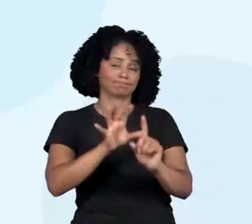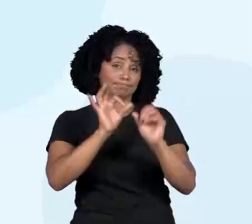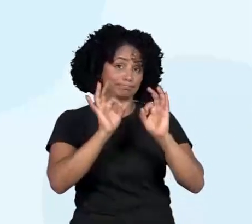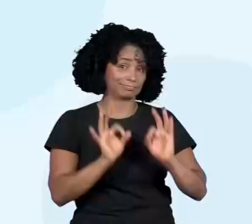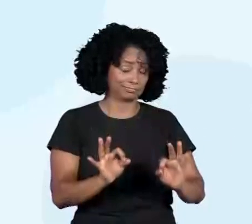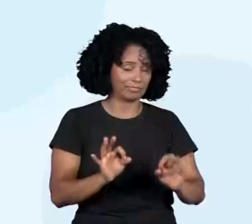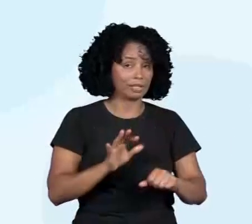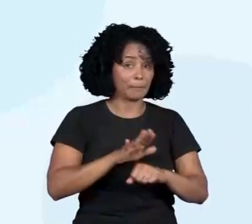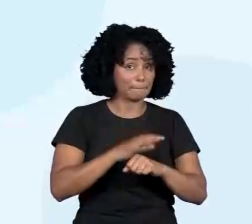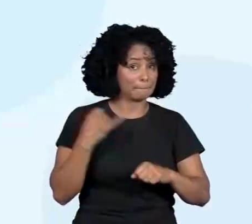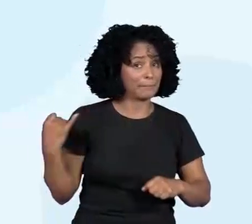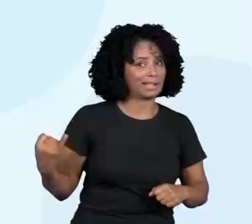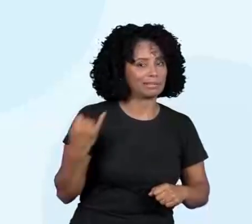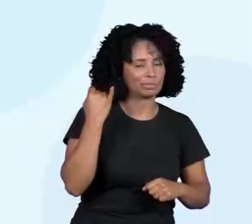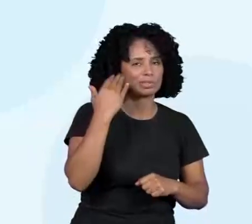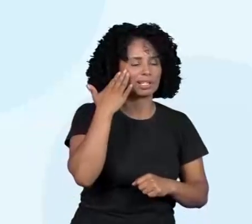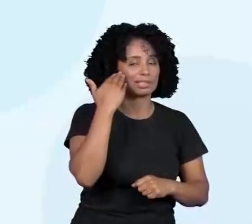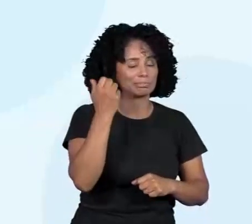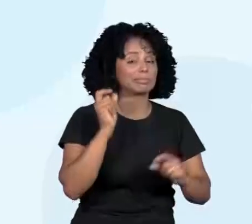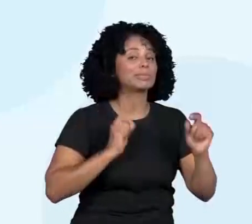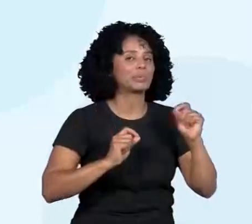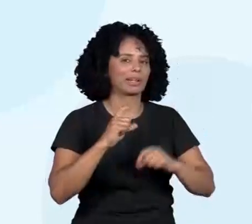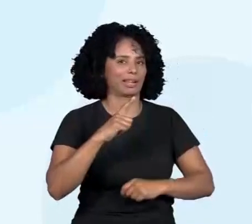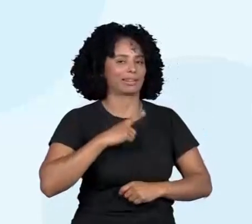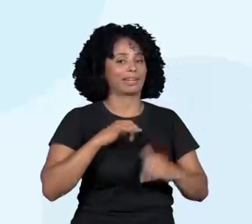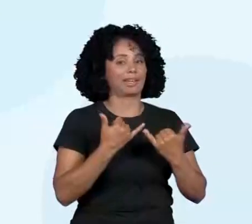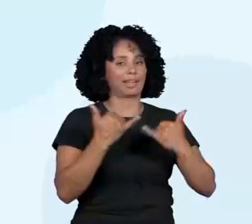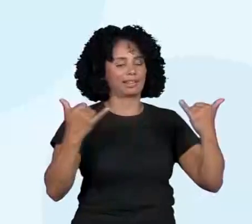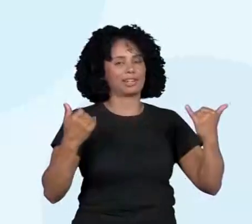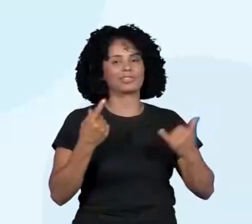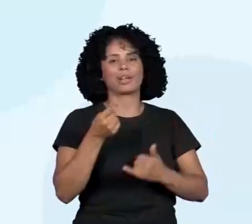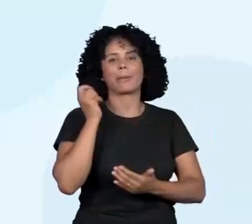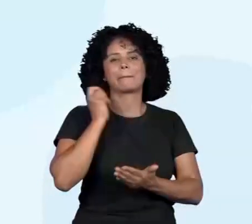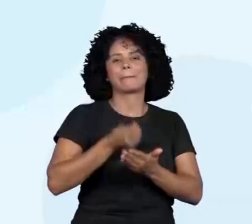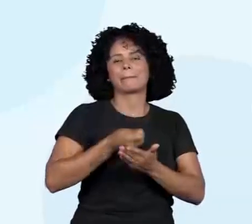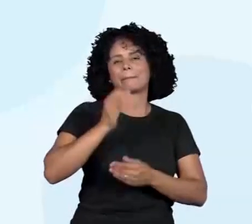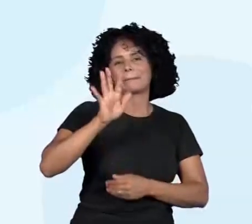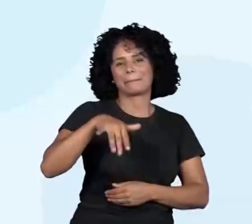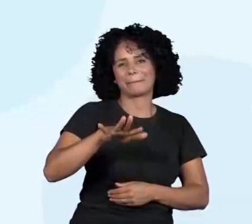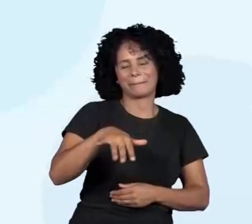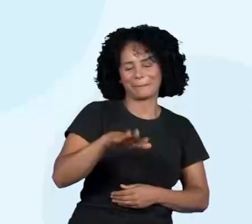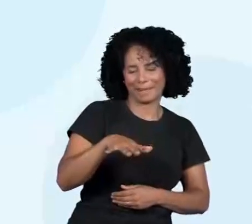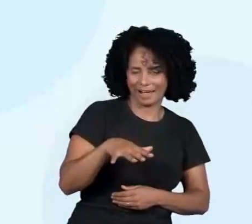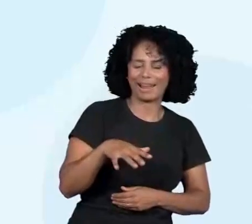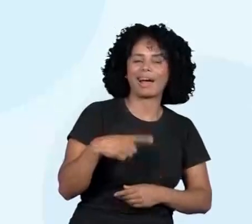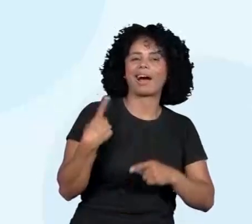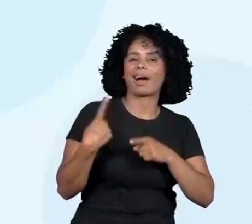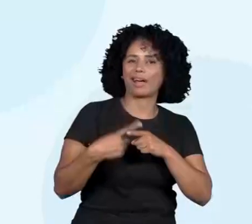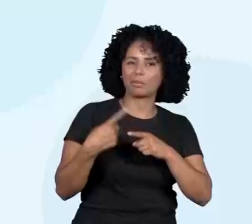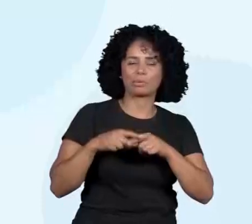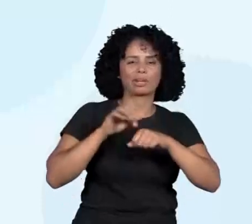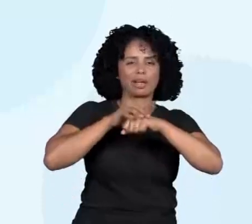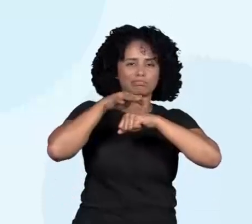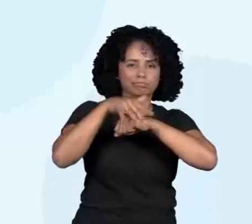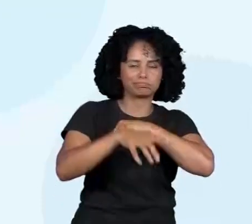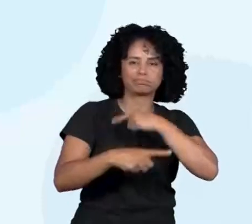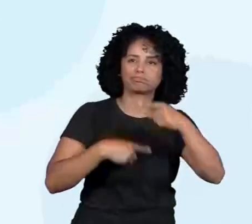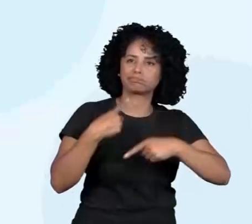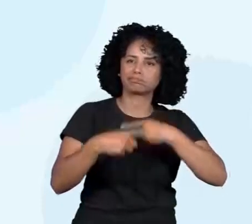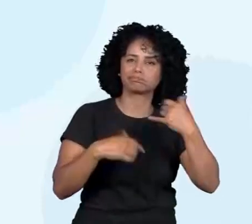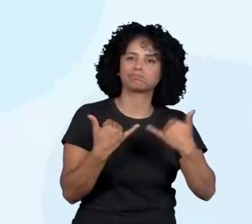mais barata de energia em relação ao custo da produção de eletricidade via energia